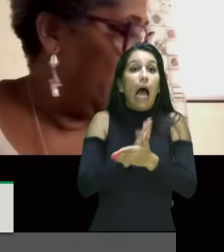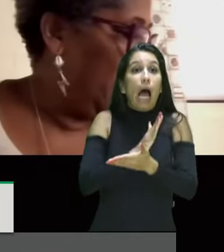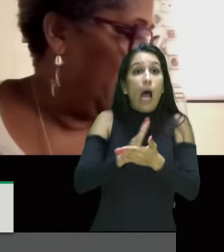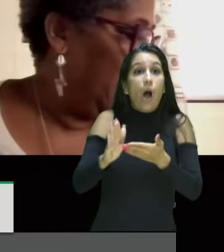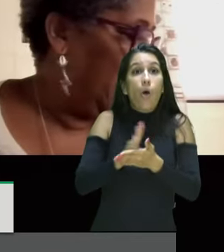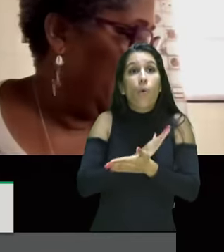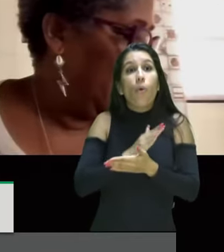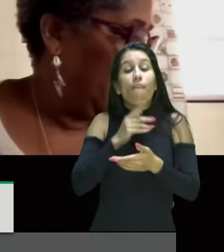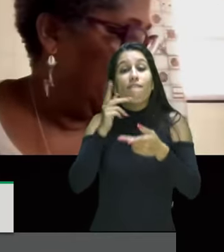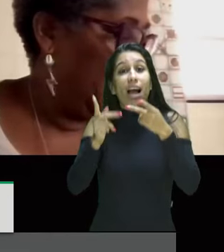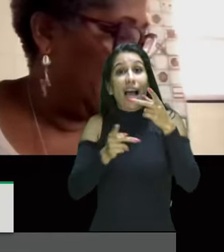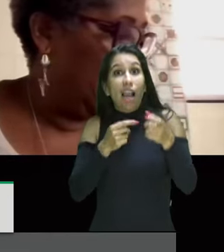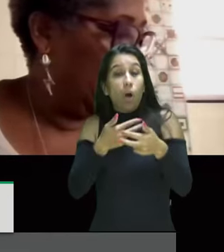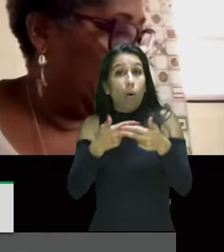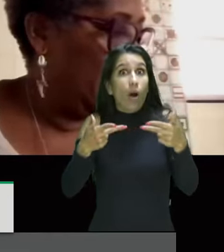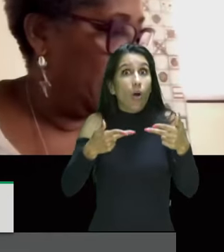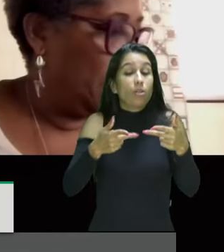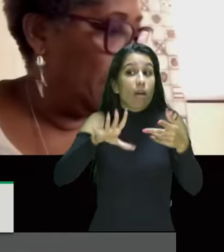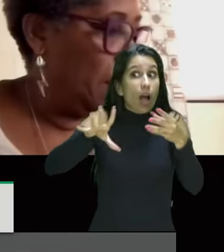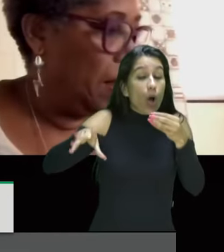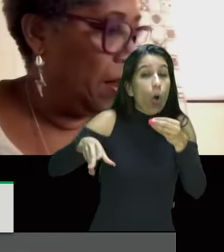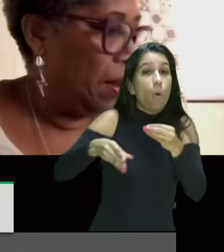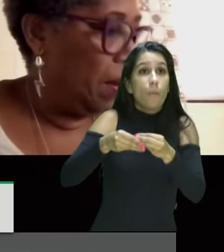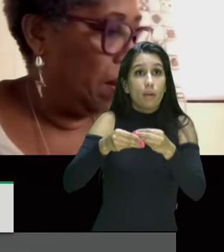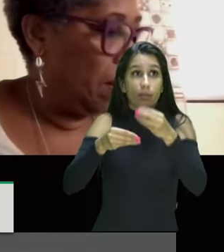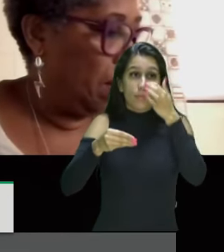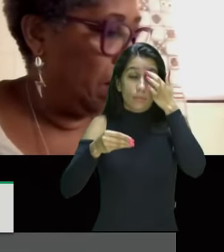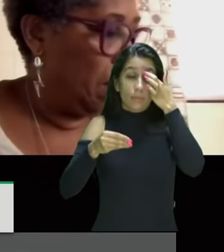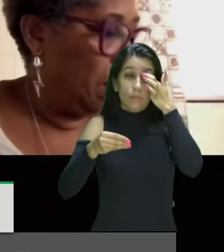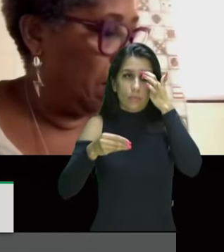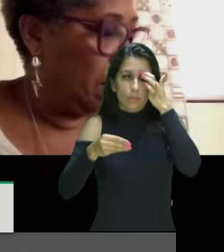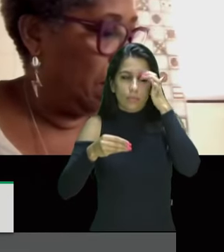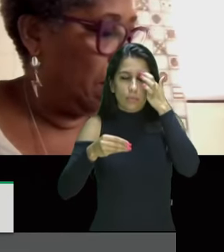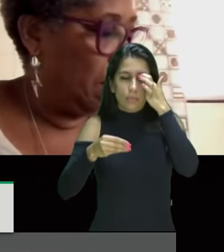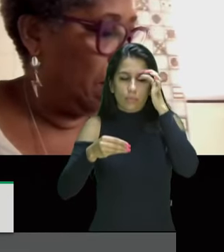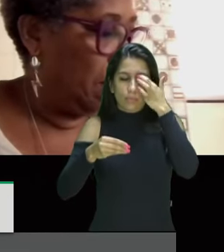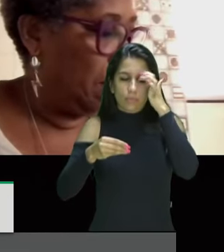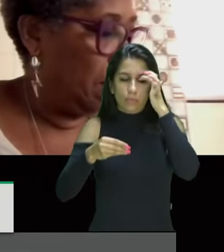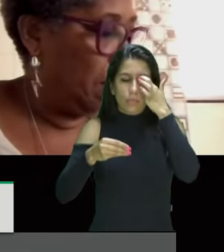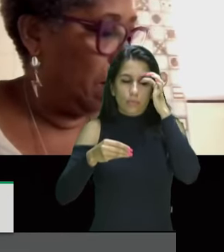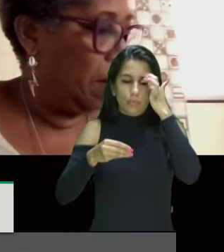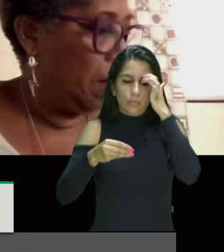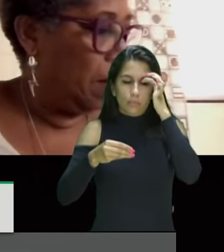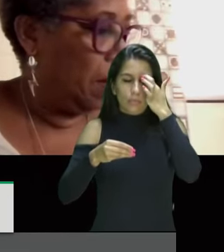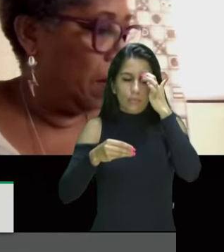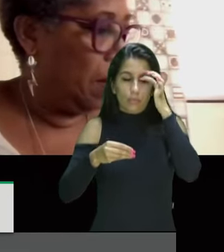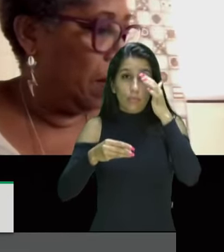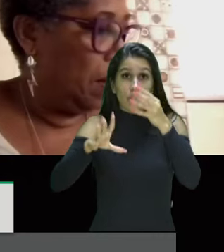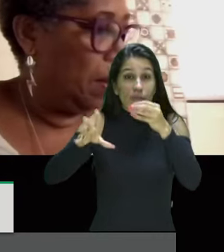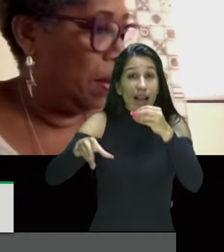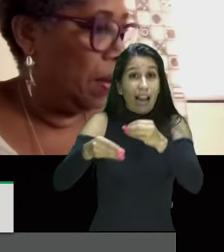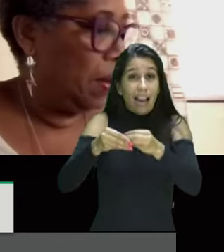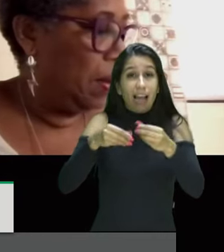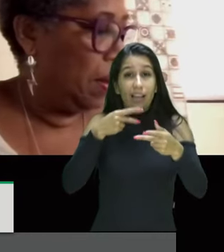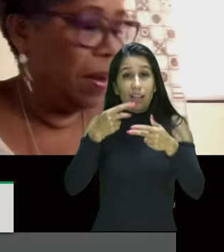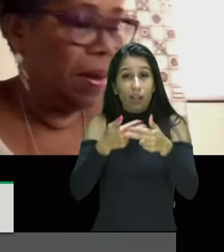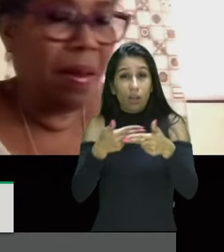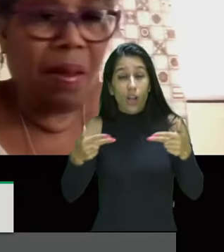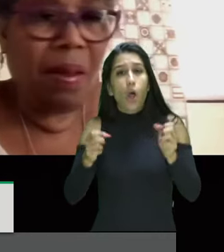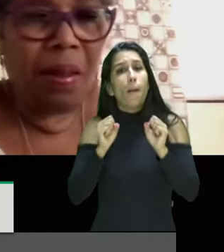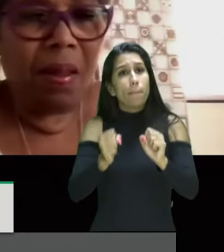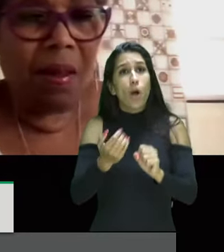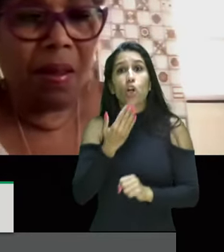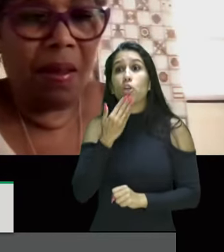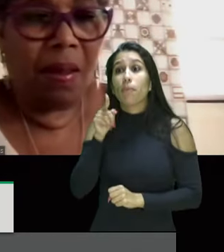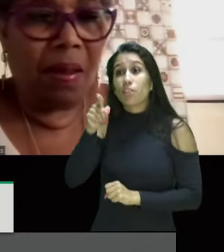novamente para completar uma informação ou qualquer tipo de ponto de vista pode solicitar pelo chat